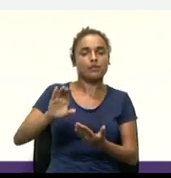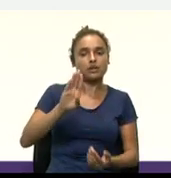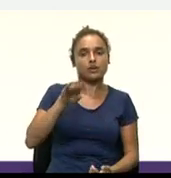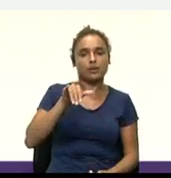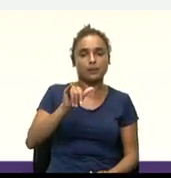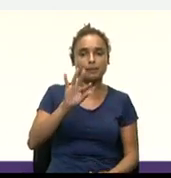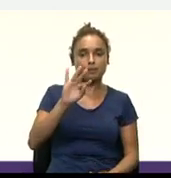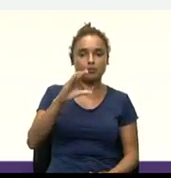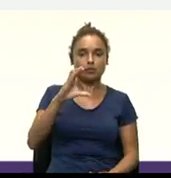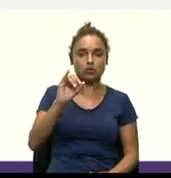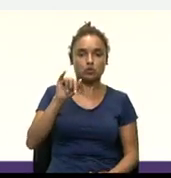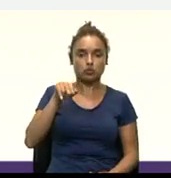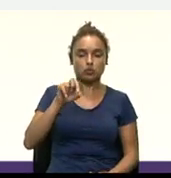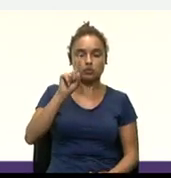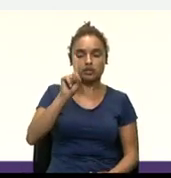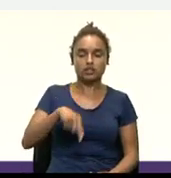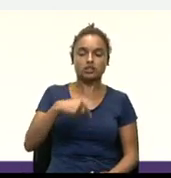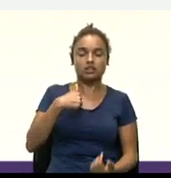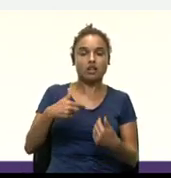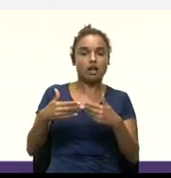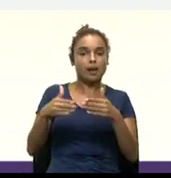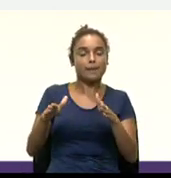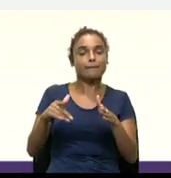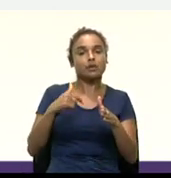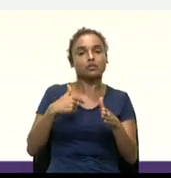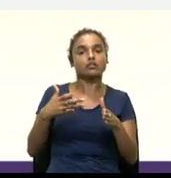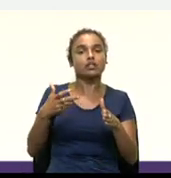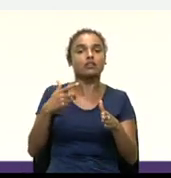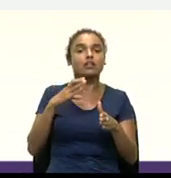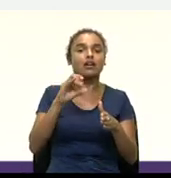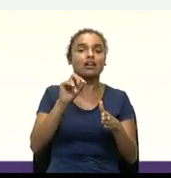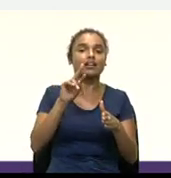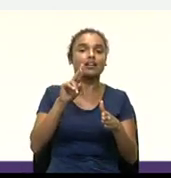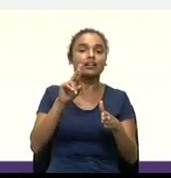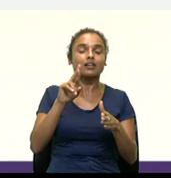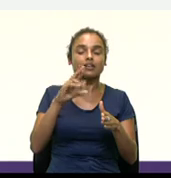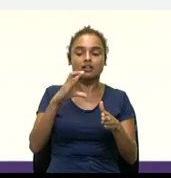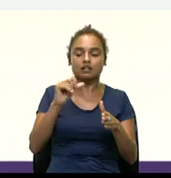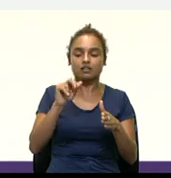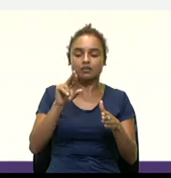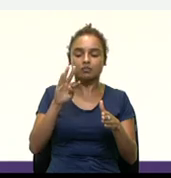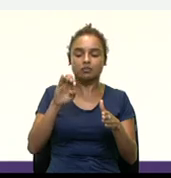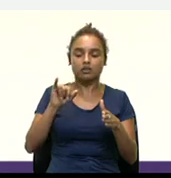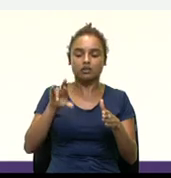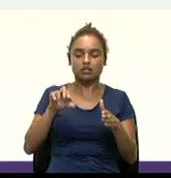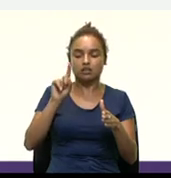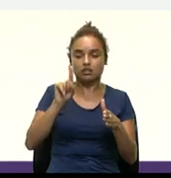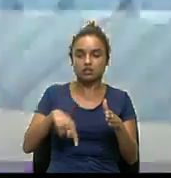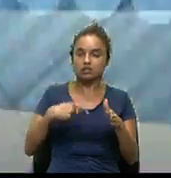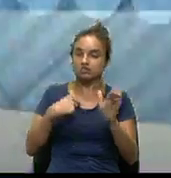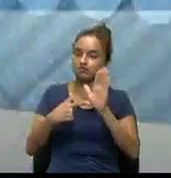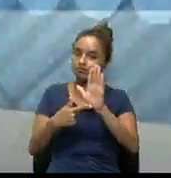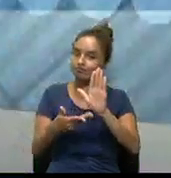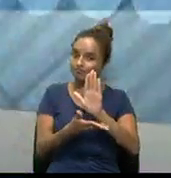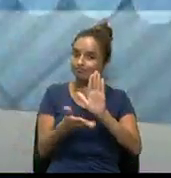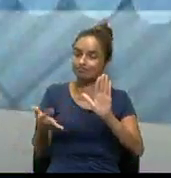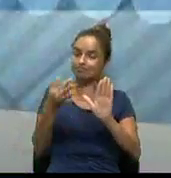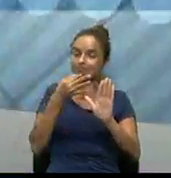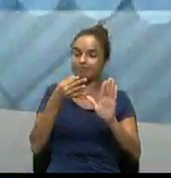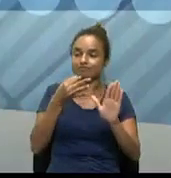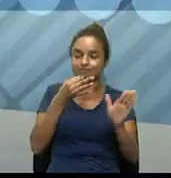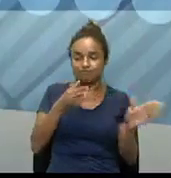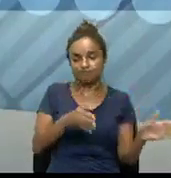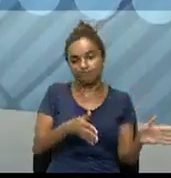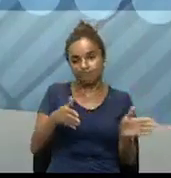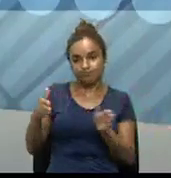Bitcoin, quais são os caminhos, tá? Então, vou passar aí algumas dicas a respeito